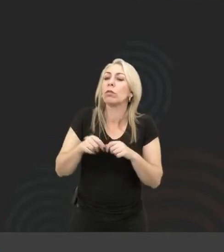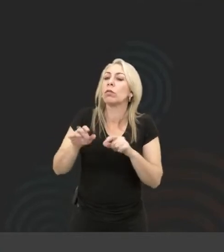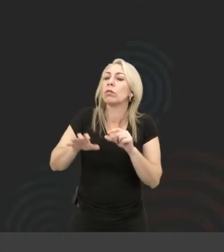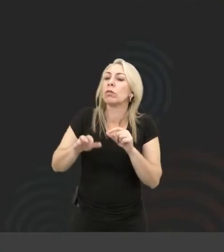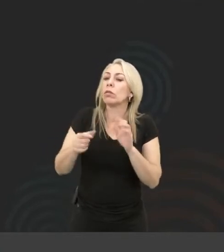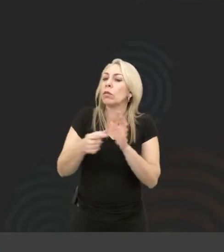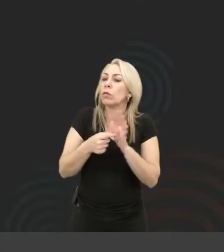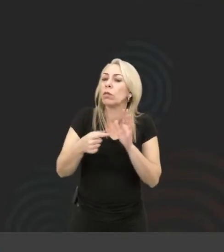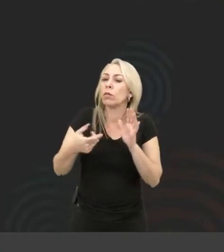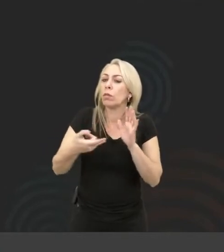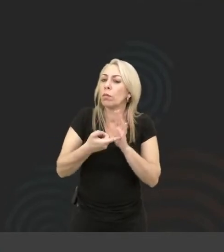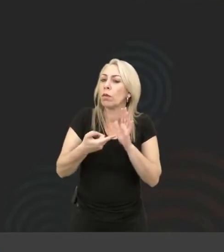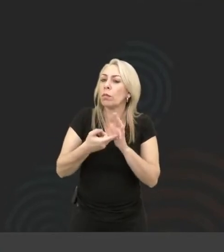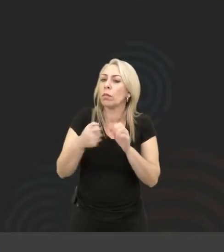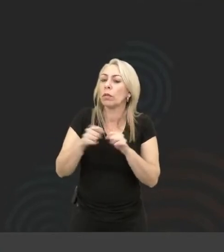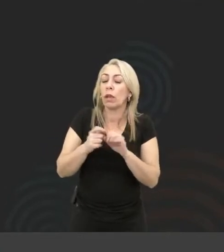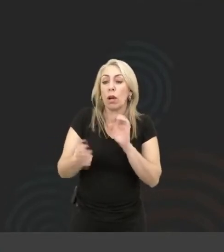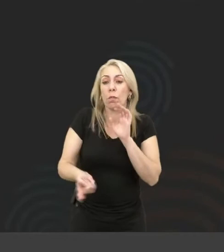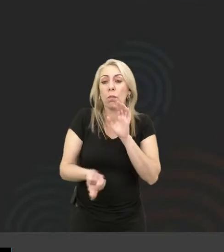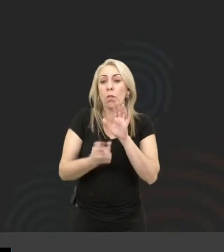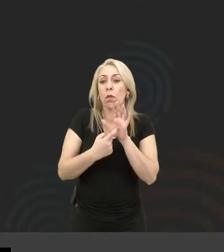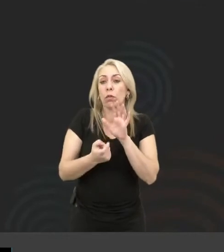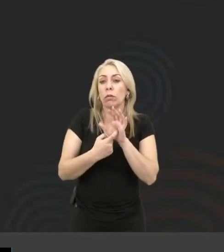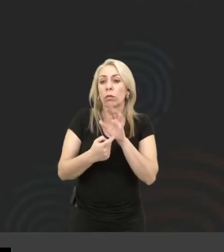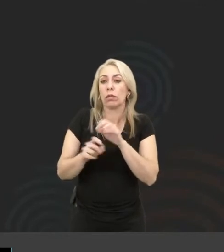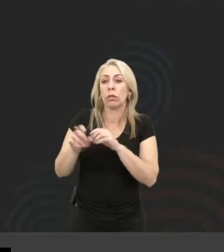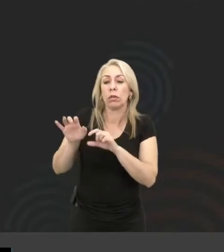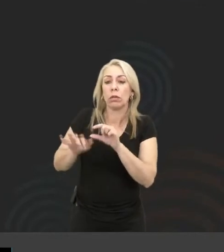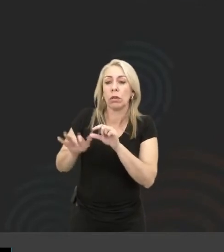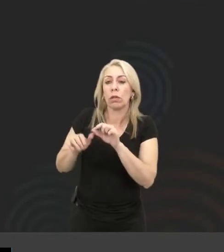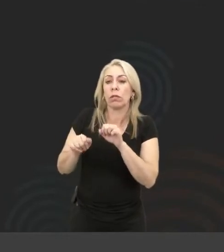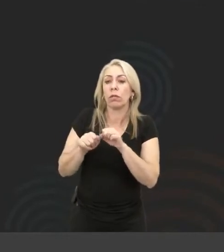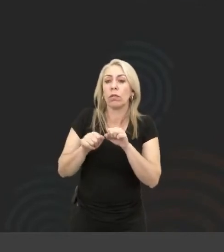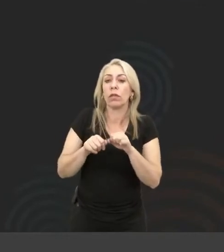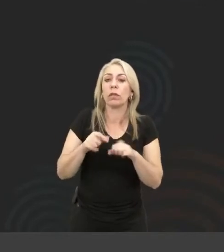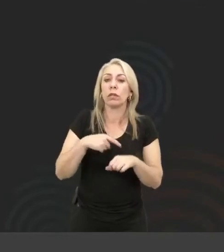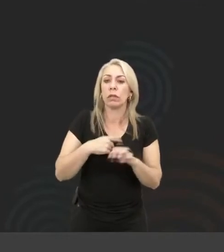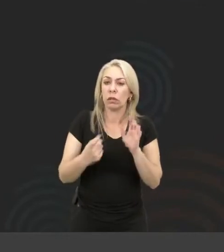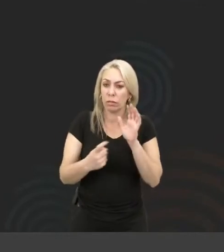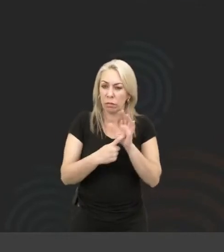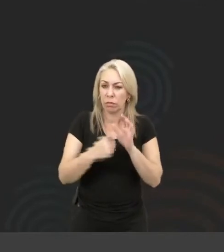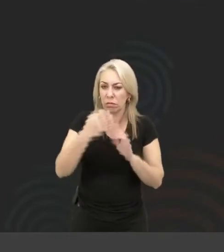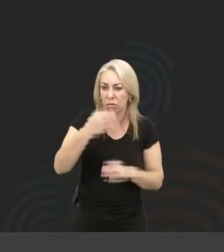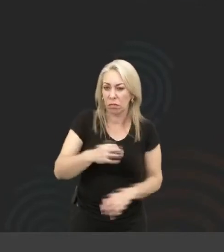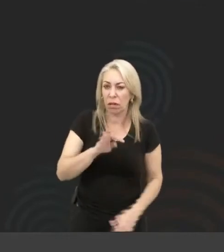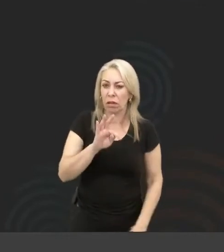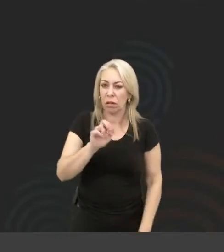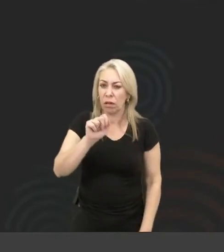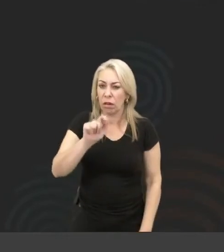ser. Então, botão, tá direitinho? Tá bem tagueado?